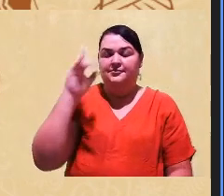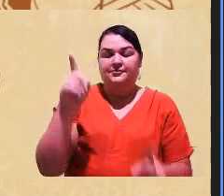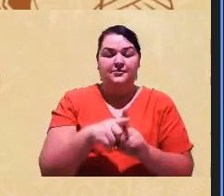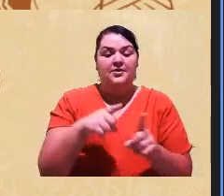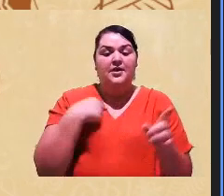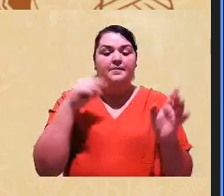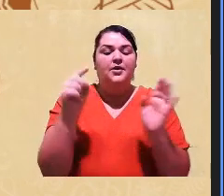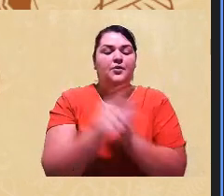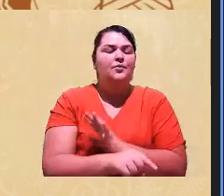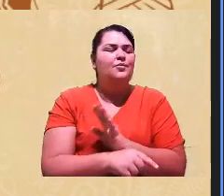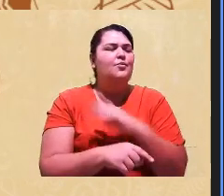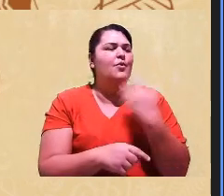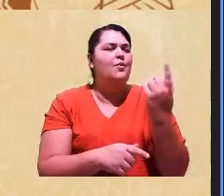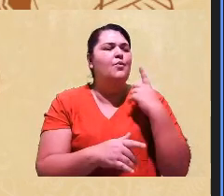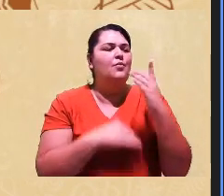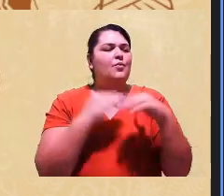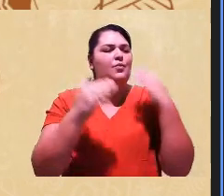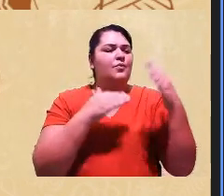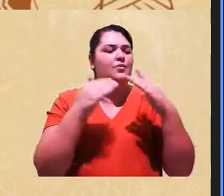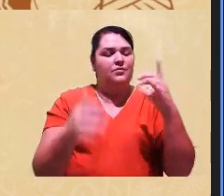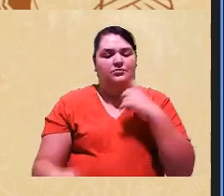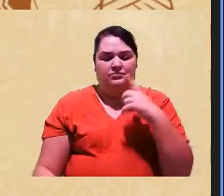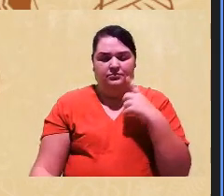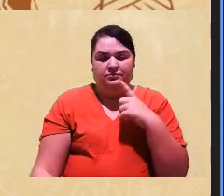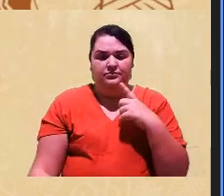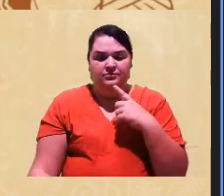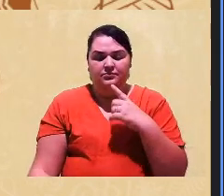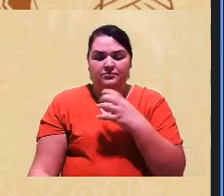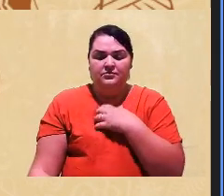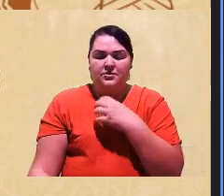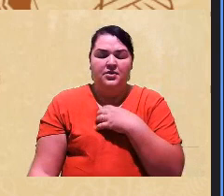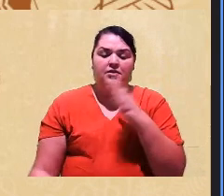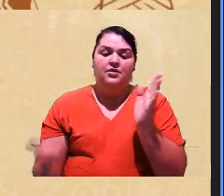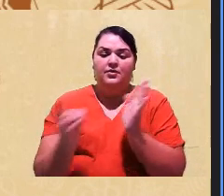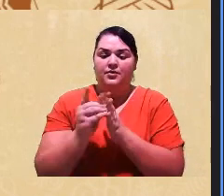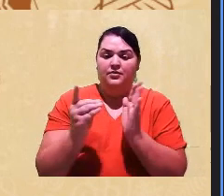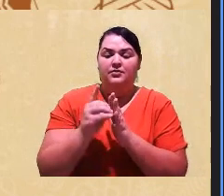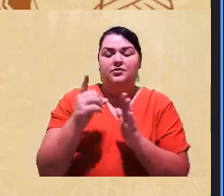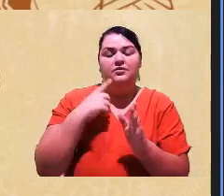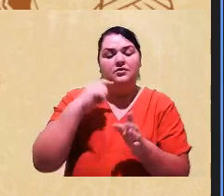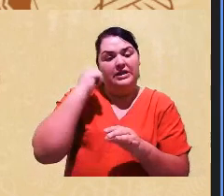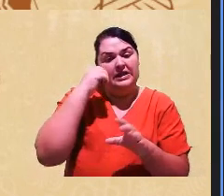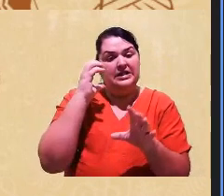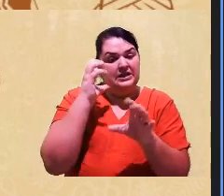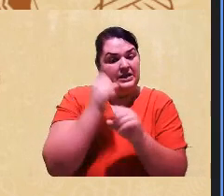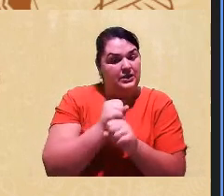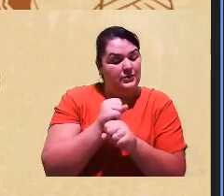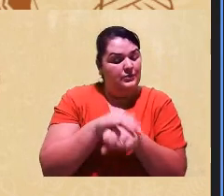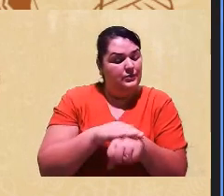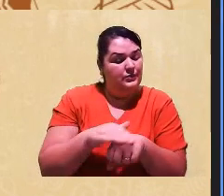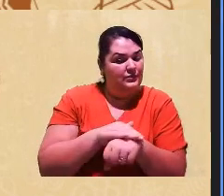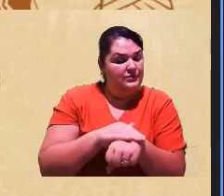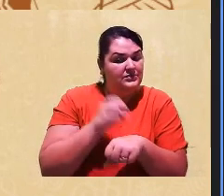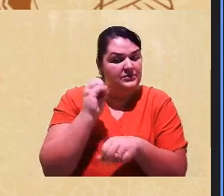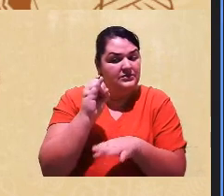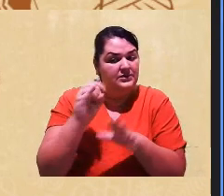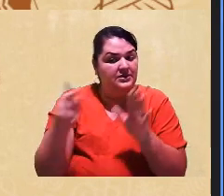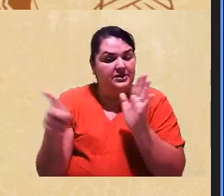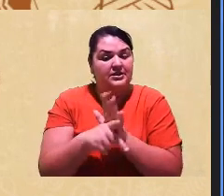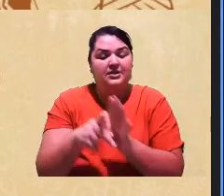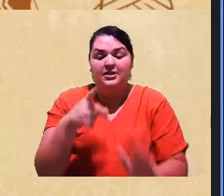que construção nós temos do ser indígena e do ser negro se não da própria percepção